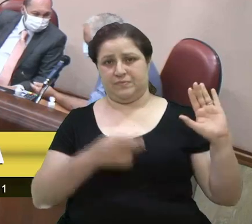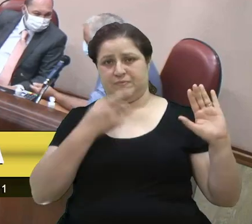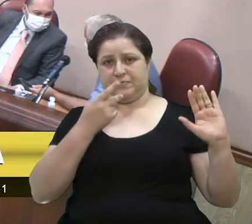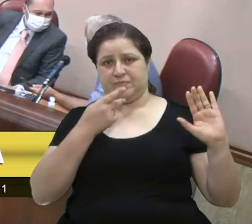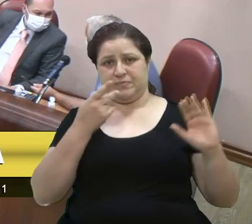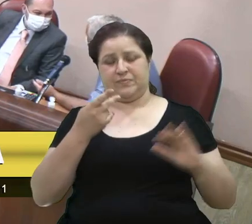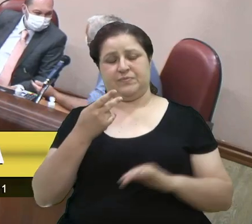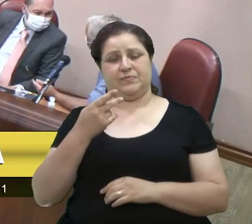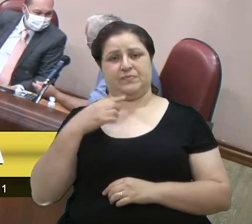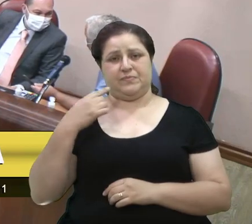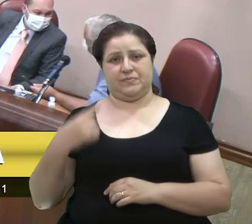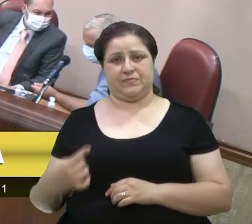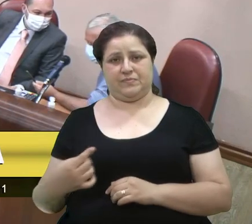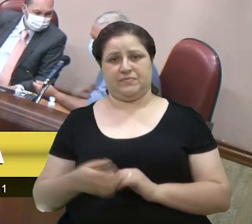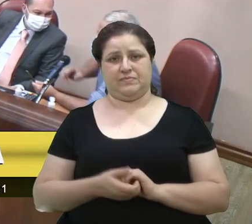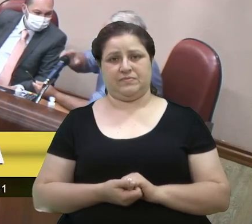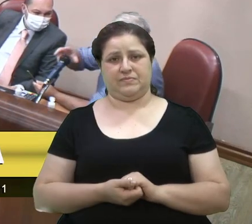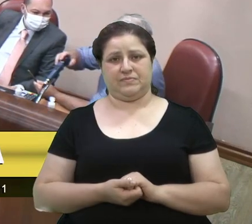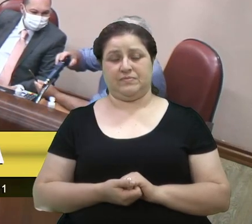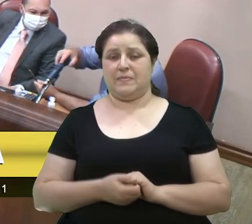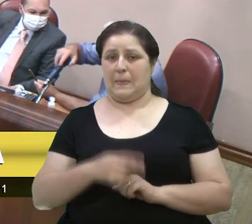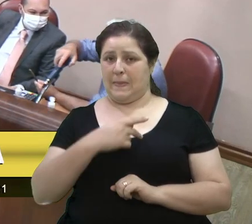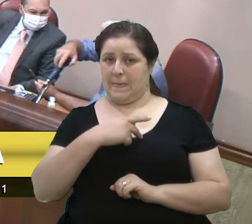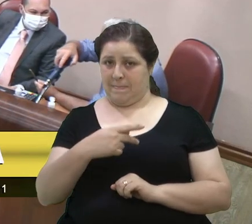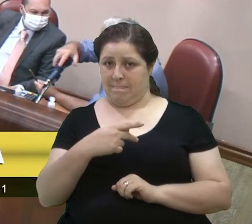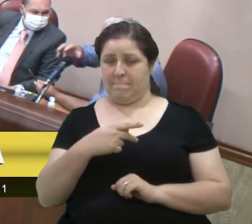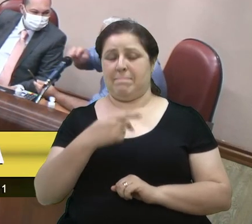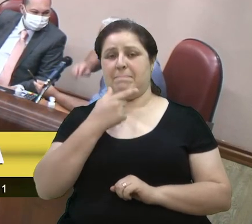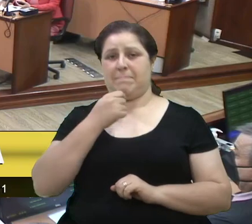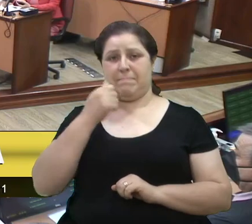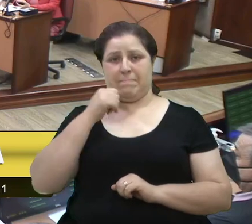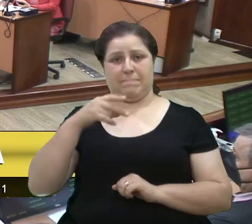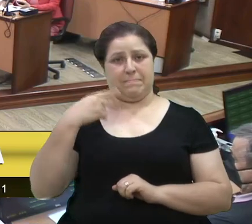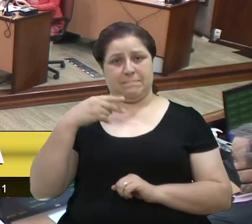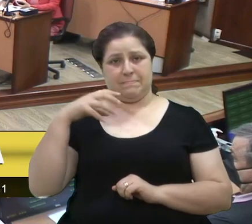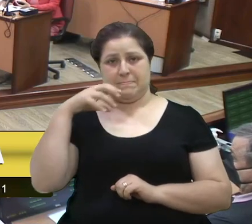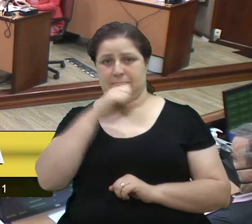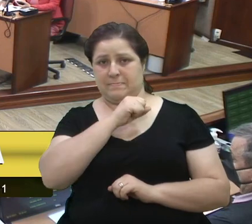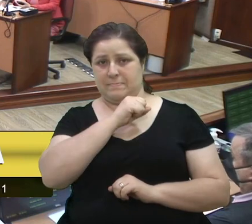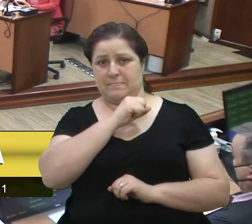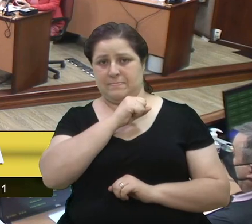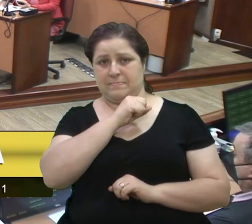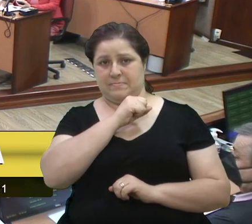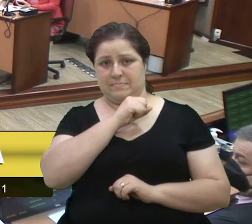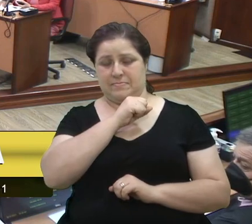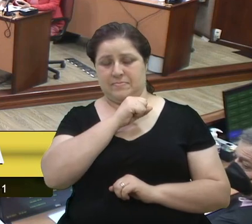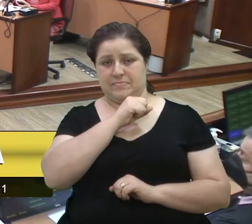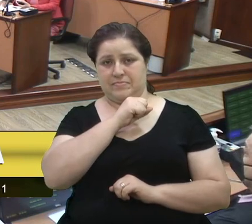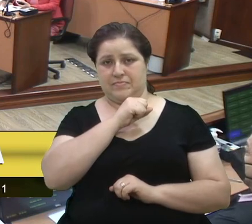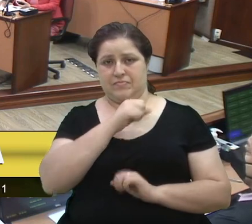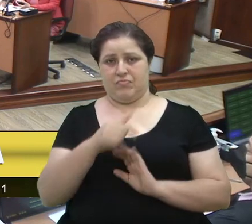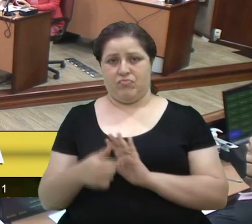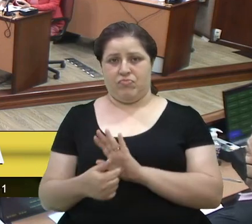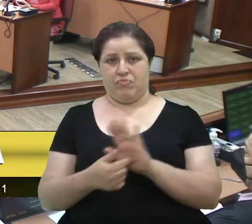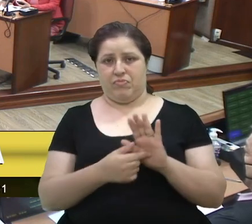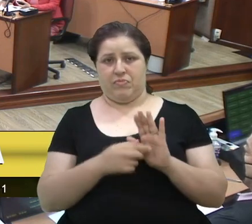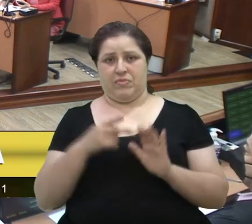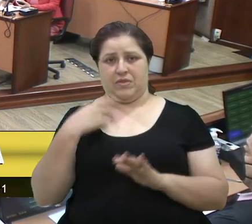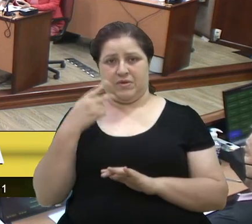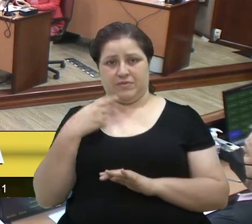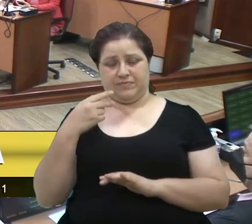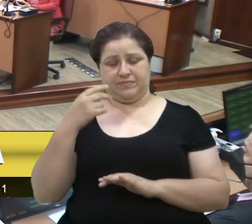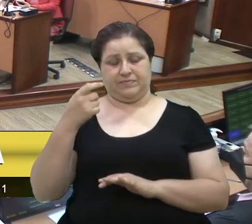Vereadora Denise. Senhor presidente, senhores vereadores, só rapidamente, né, para deixar os vereadores